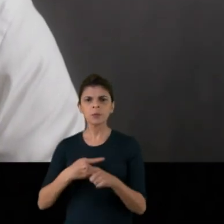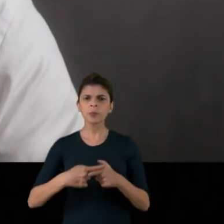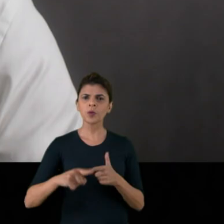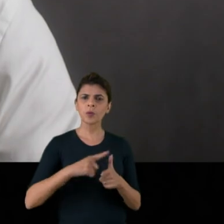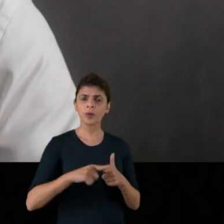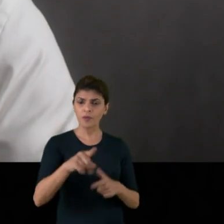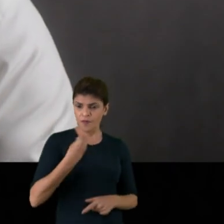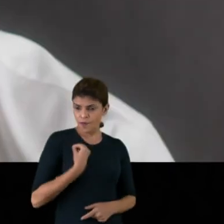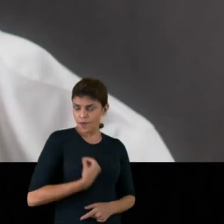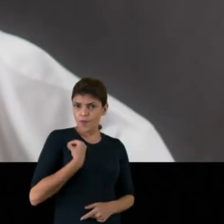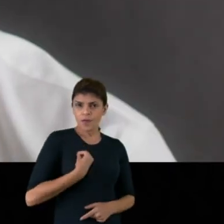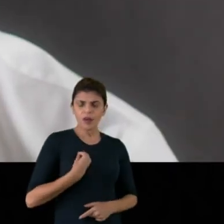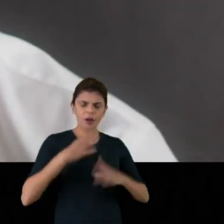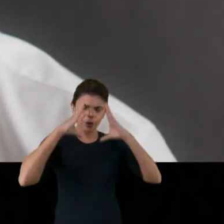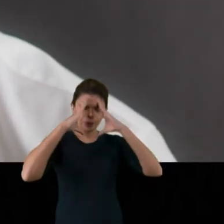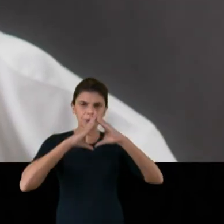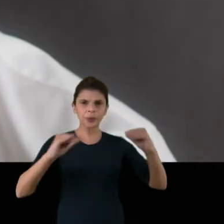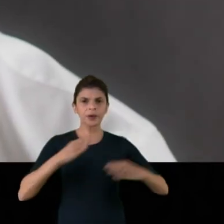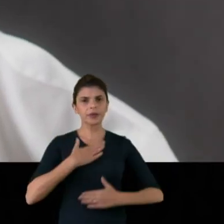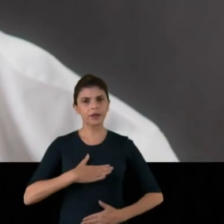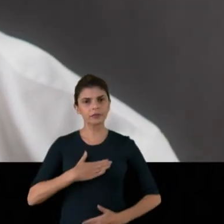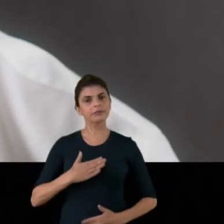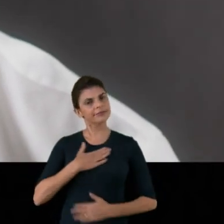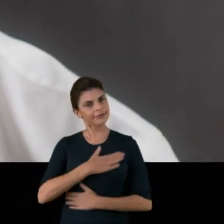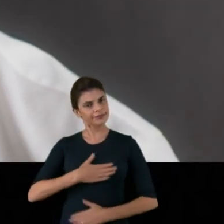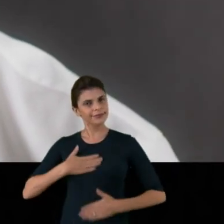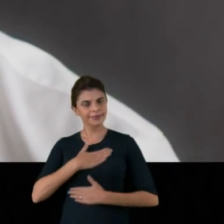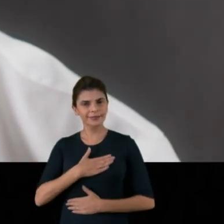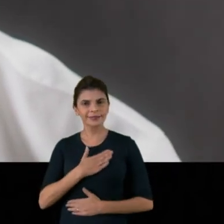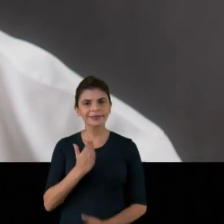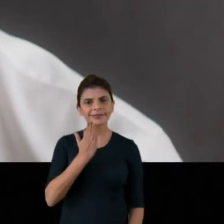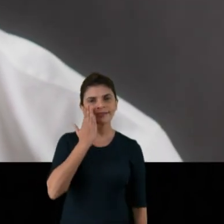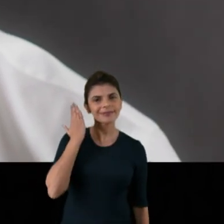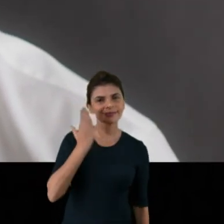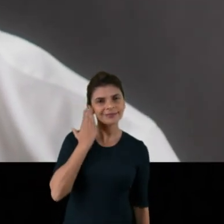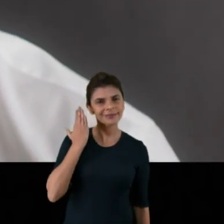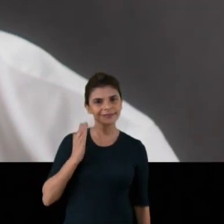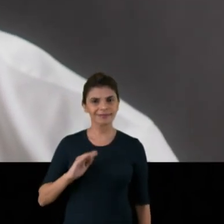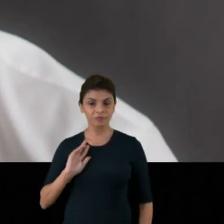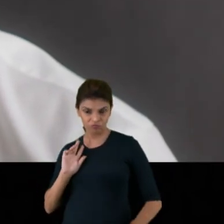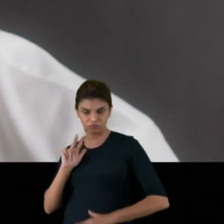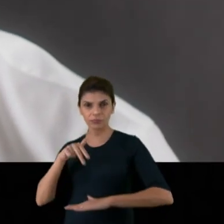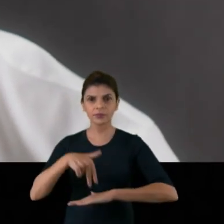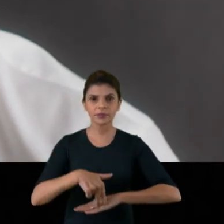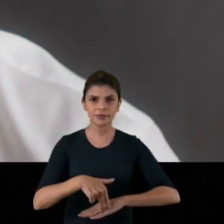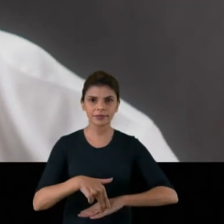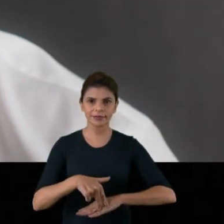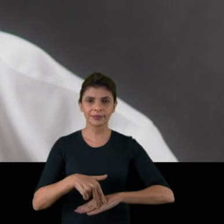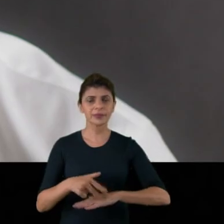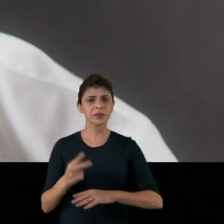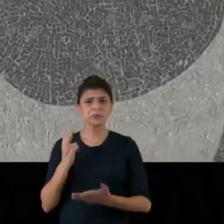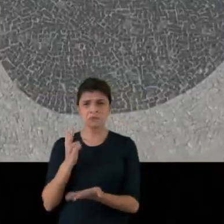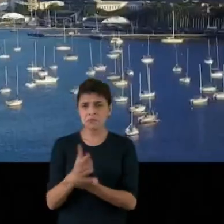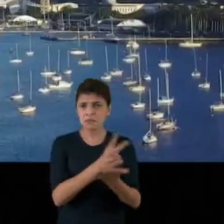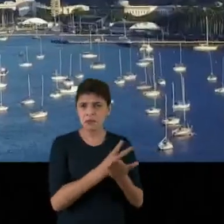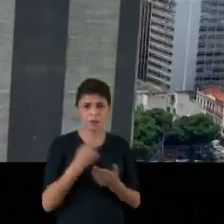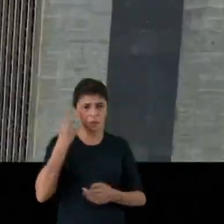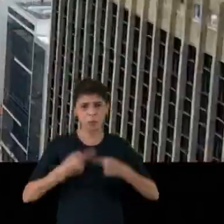enfrenta os problemas. Normal é você viver tranquilo. Prazer, sorra a margem. Eu vou pra cima.